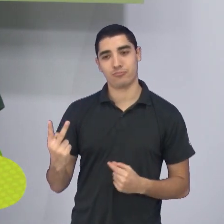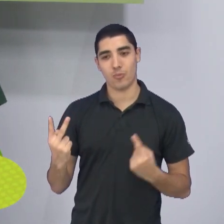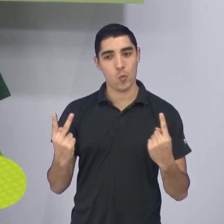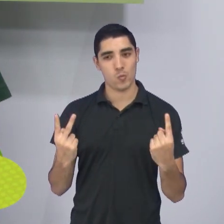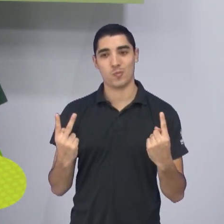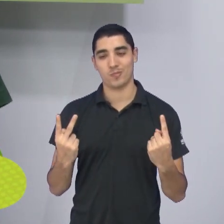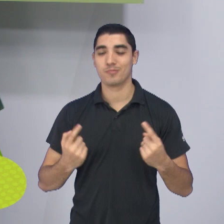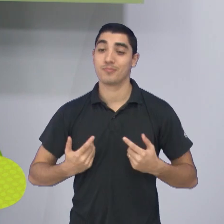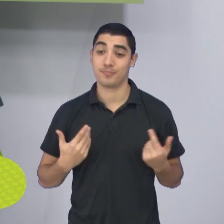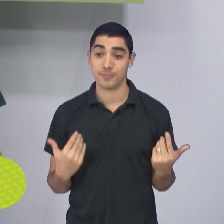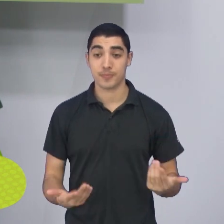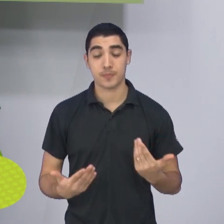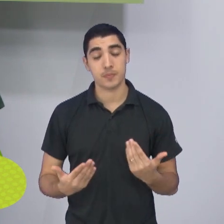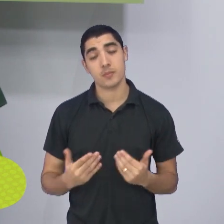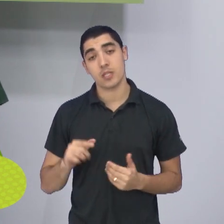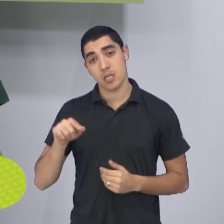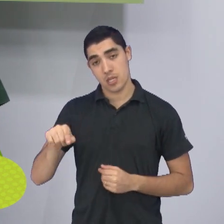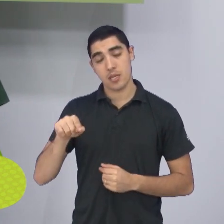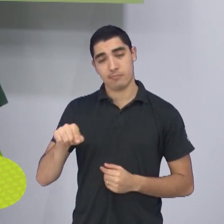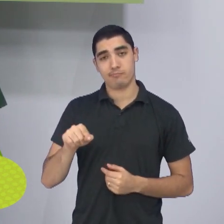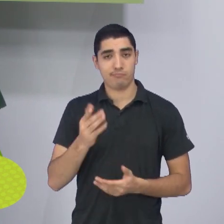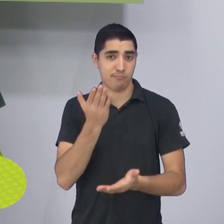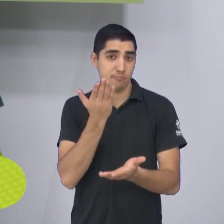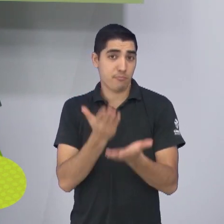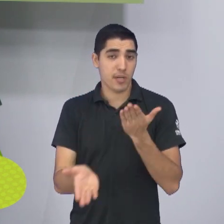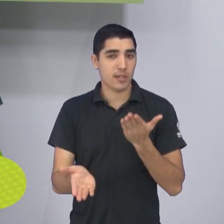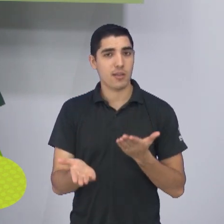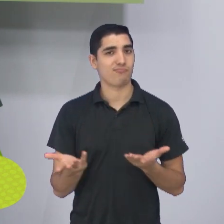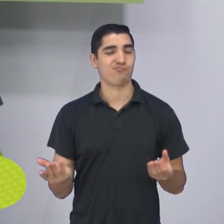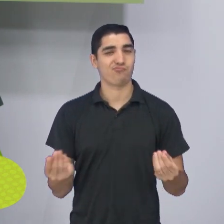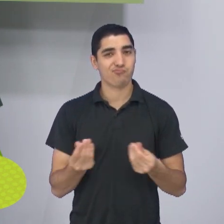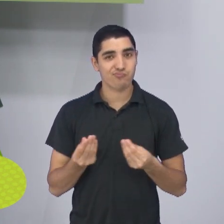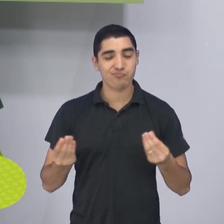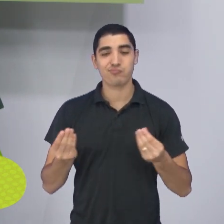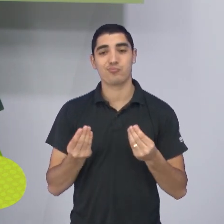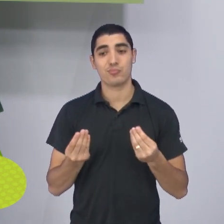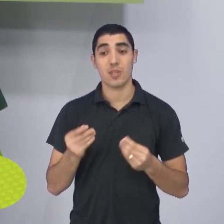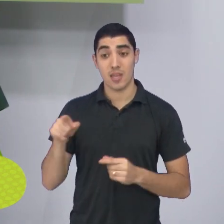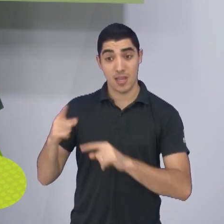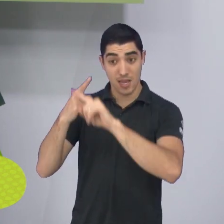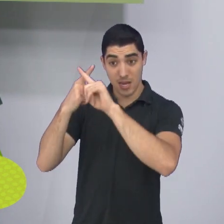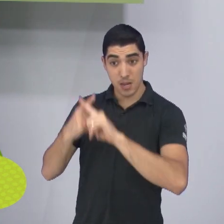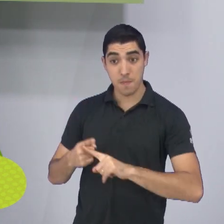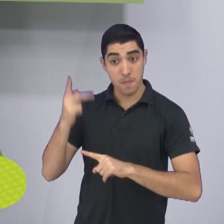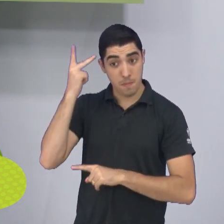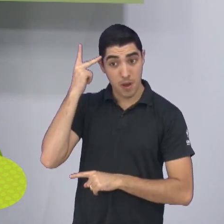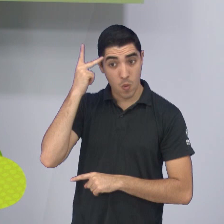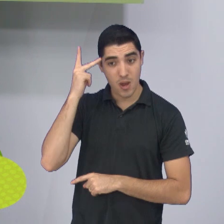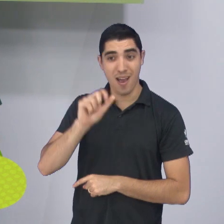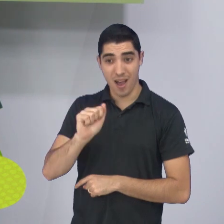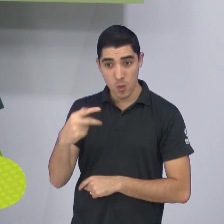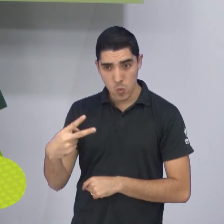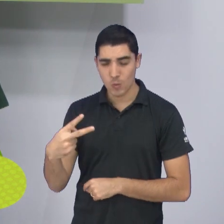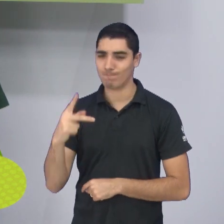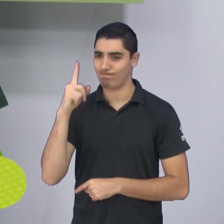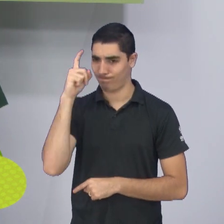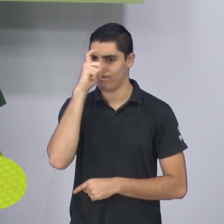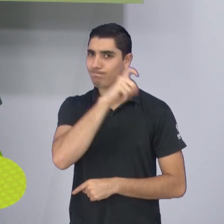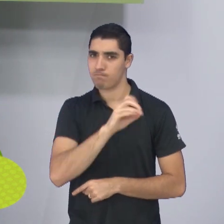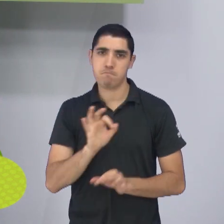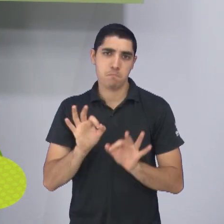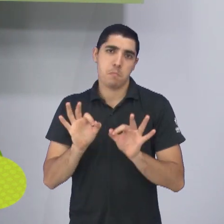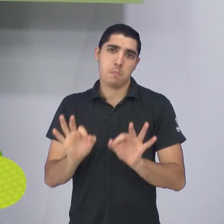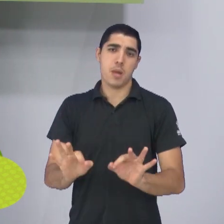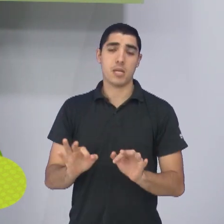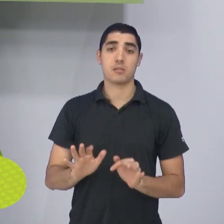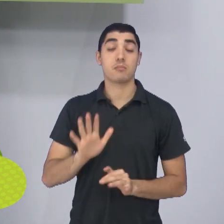É uma eliminação precoce, enfim, que o Campeonato Paulista é um Campeonato difícil mesmo. O exemplo disso é que